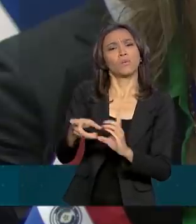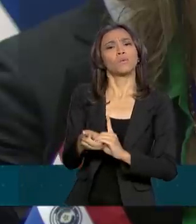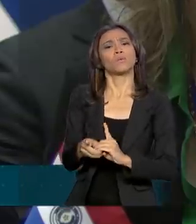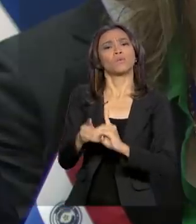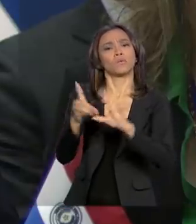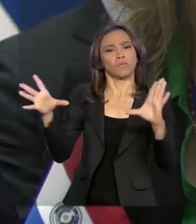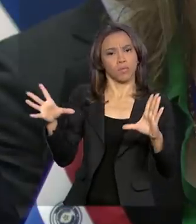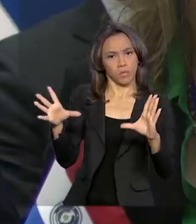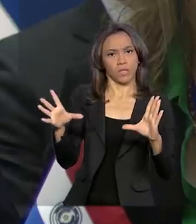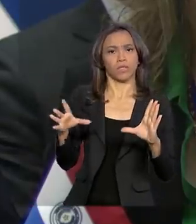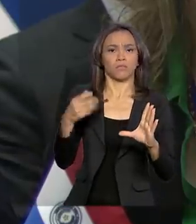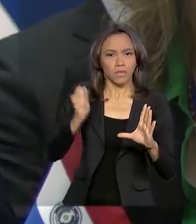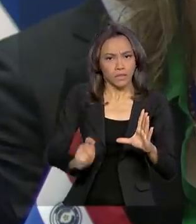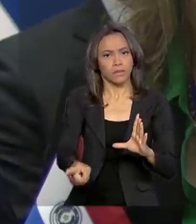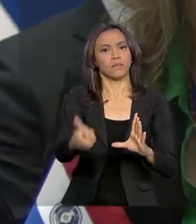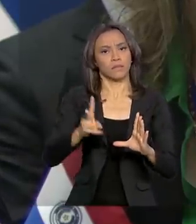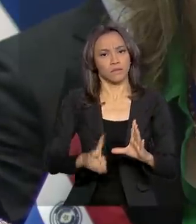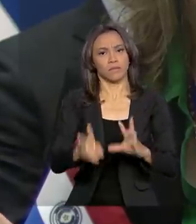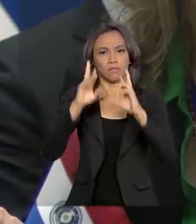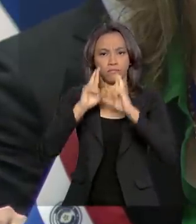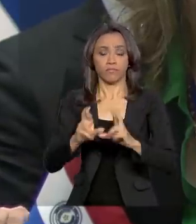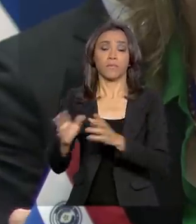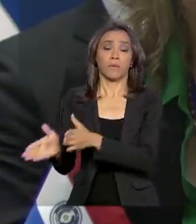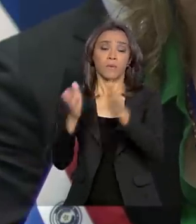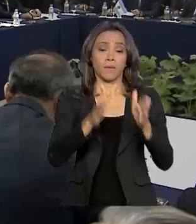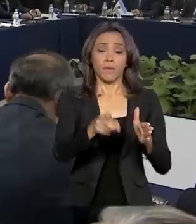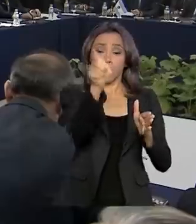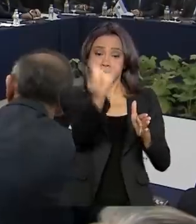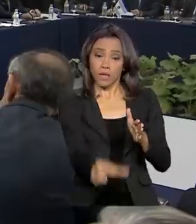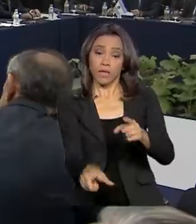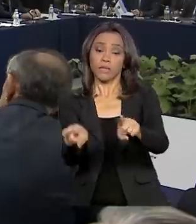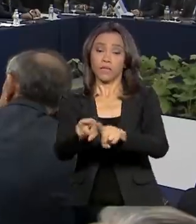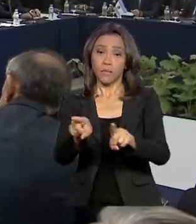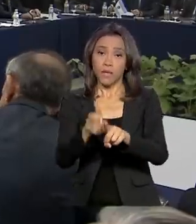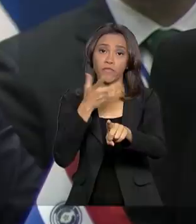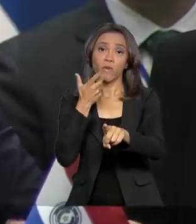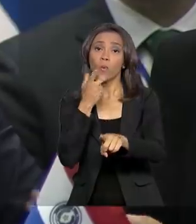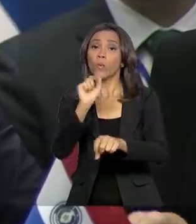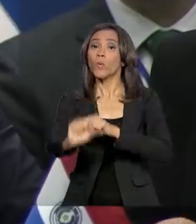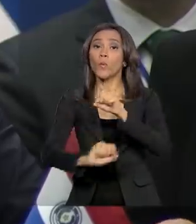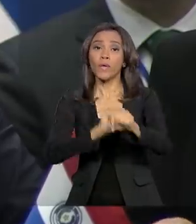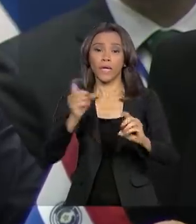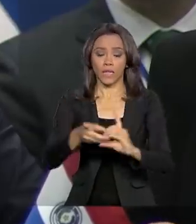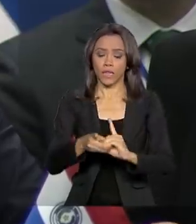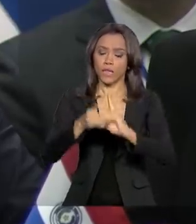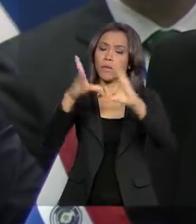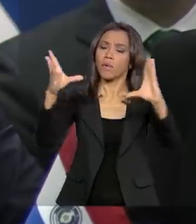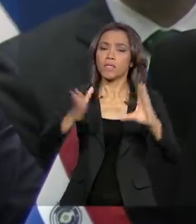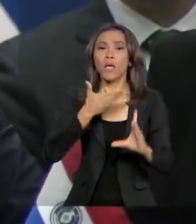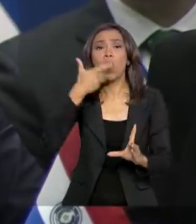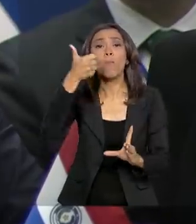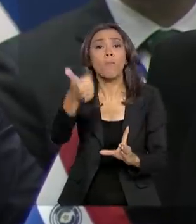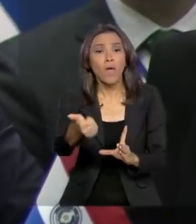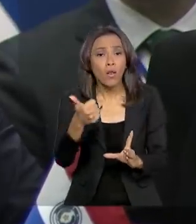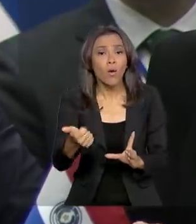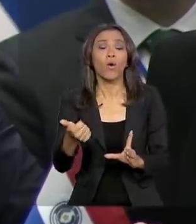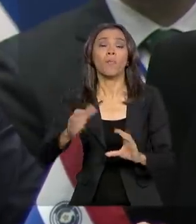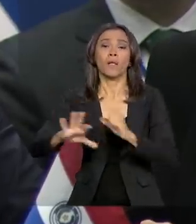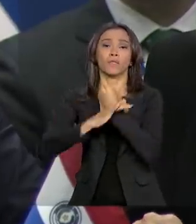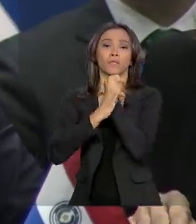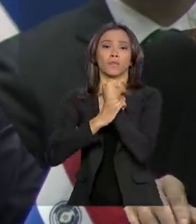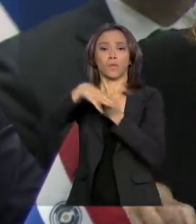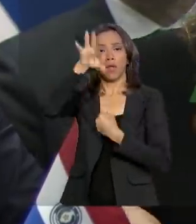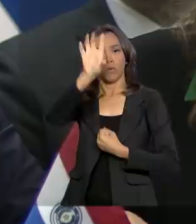O presidente do Paraguai, Mário Ábido Benítez, ressaltou que a democracia é o melhor sistema para garantir os direitos e as